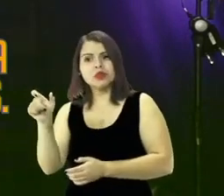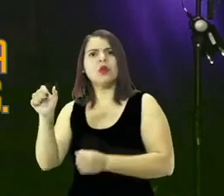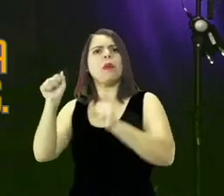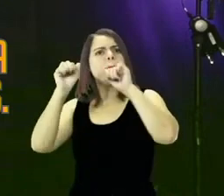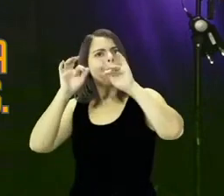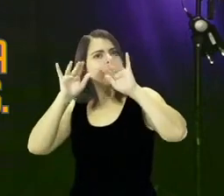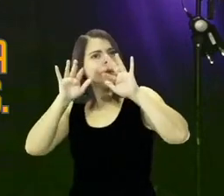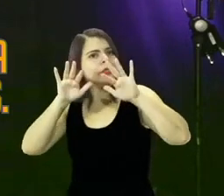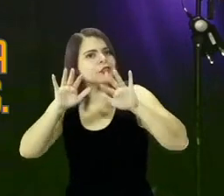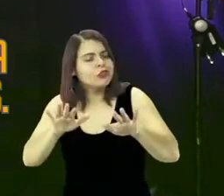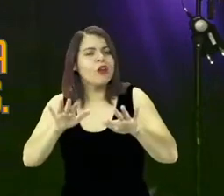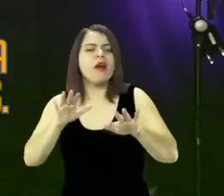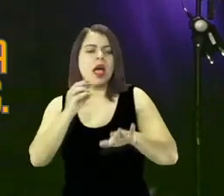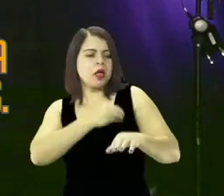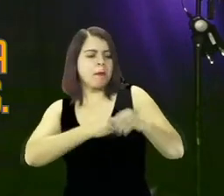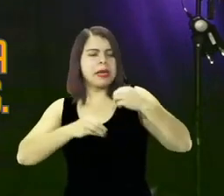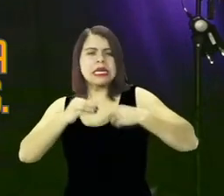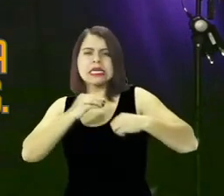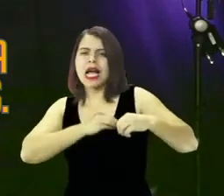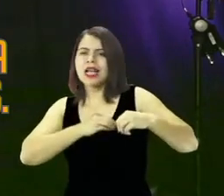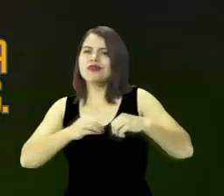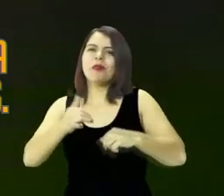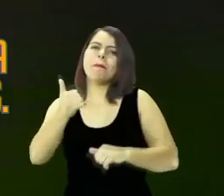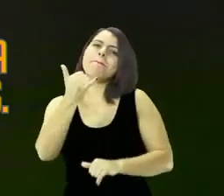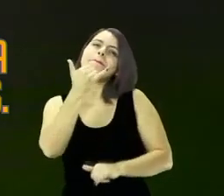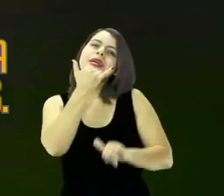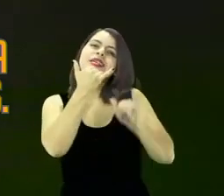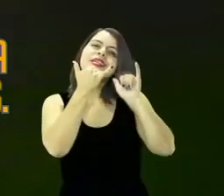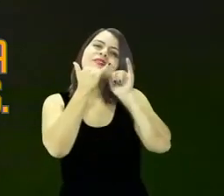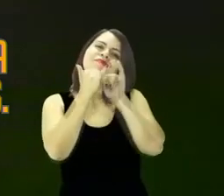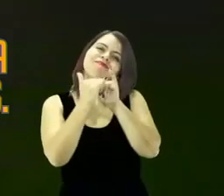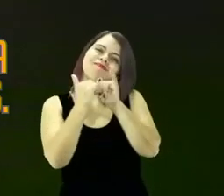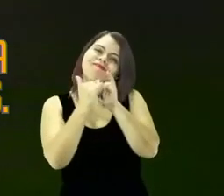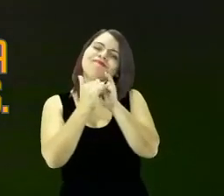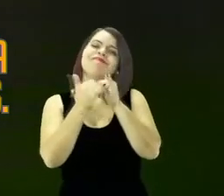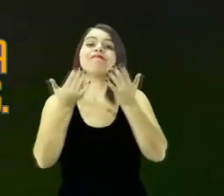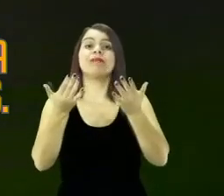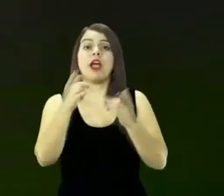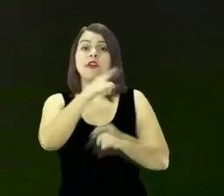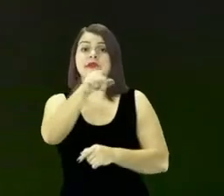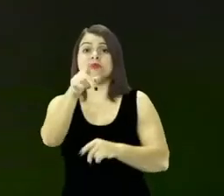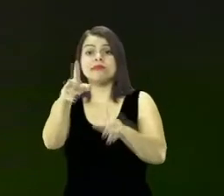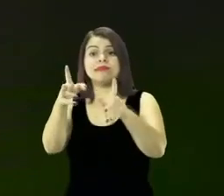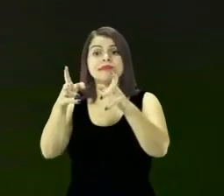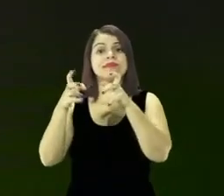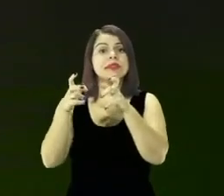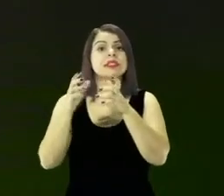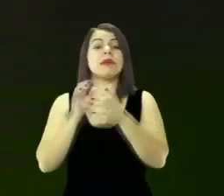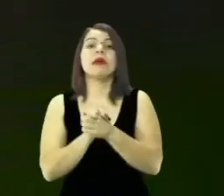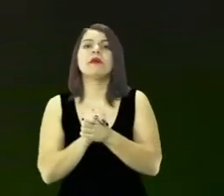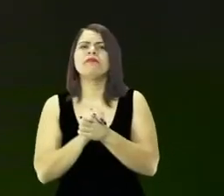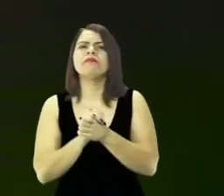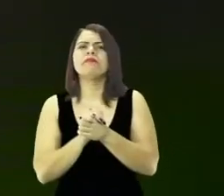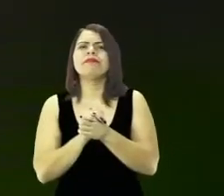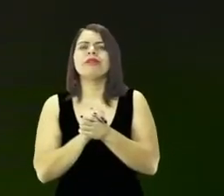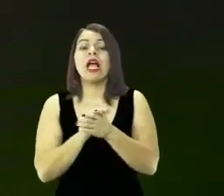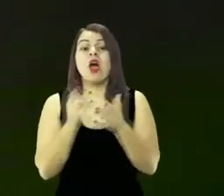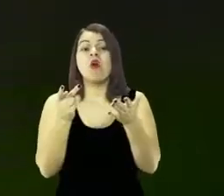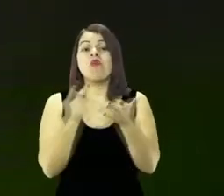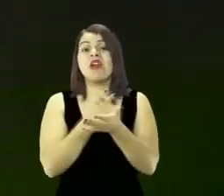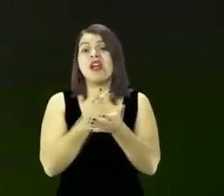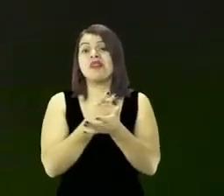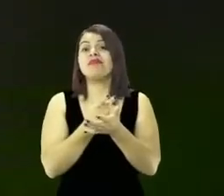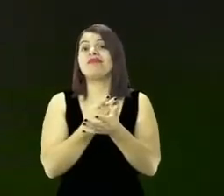muitíssimos pecados sejam perdoados você percebeu que o erro está ligado